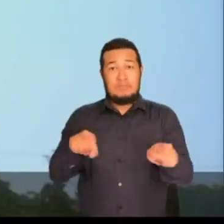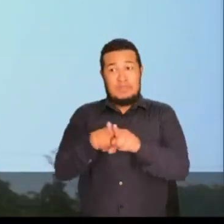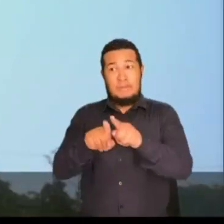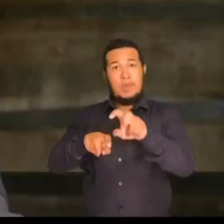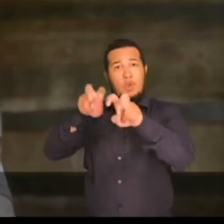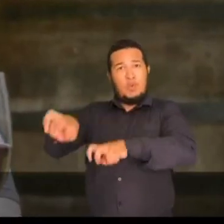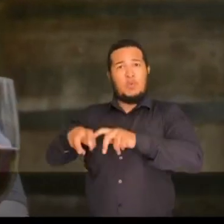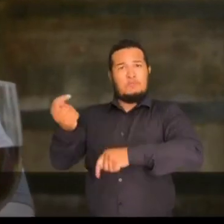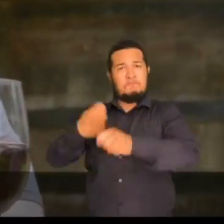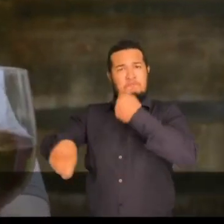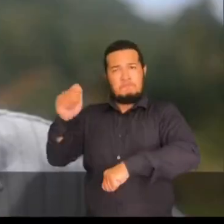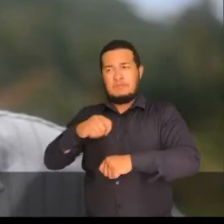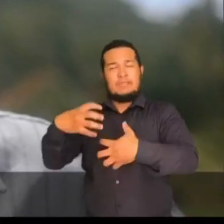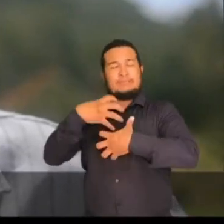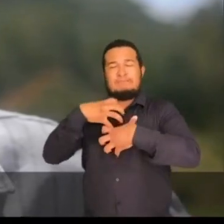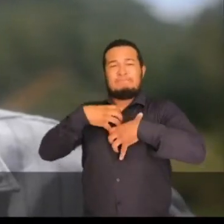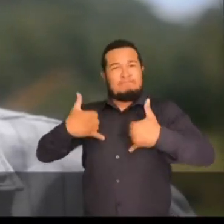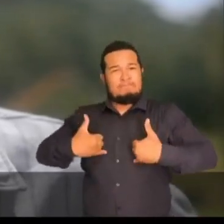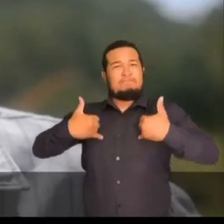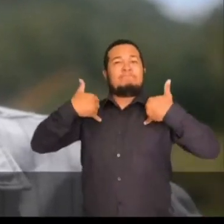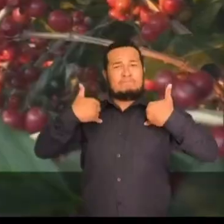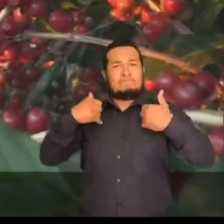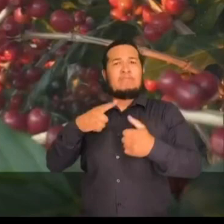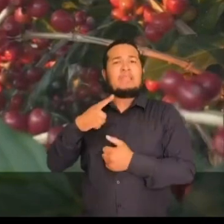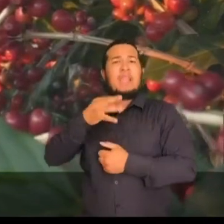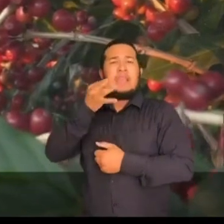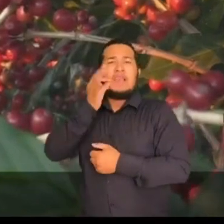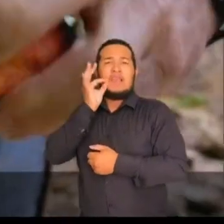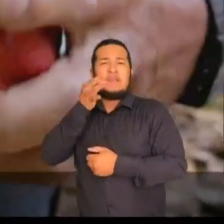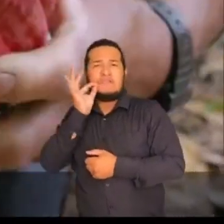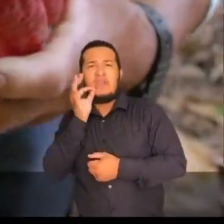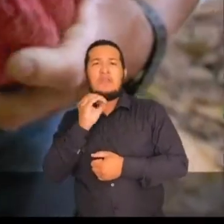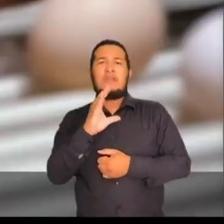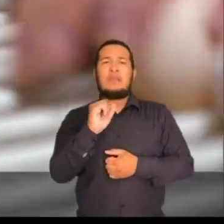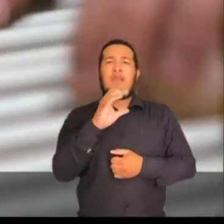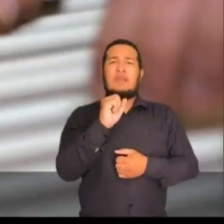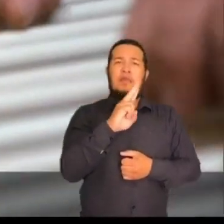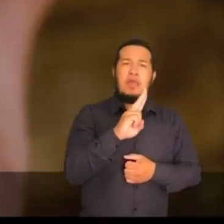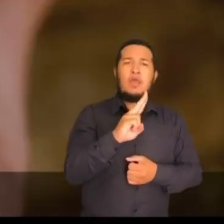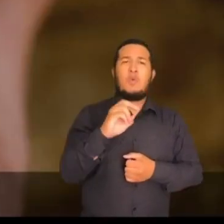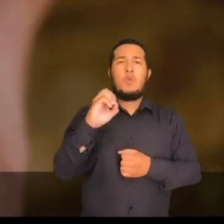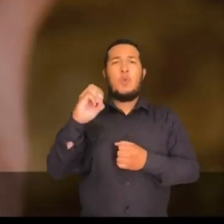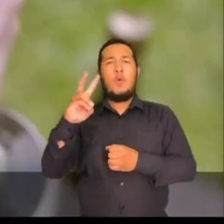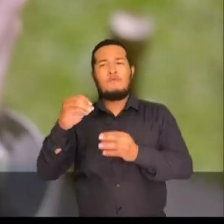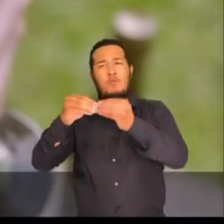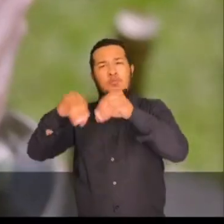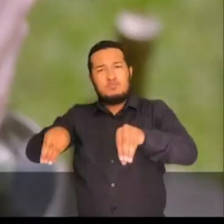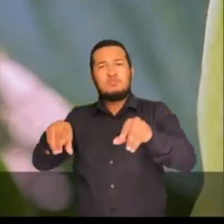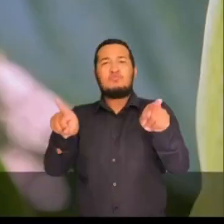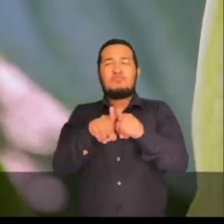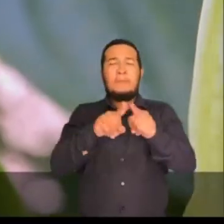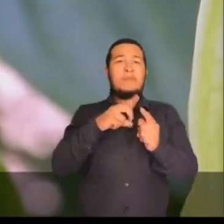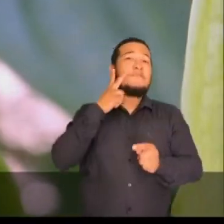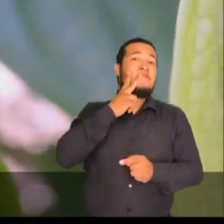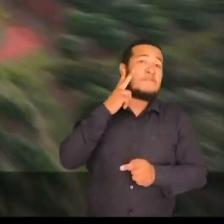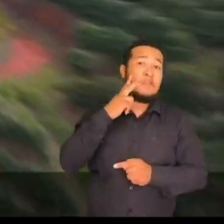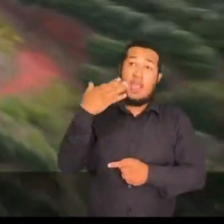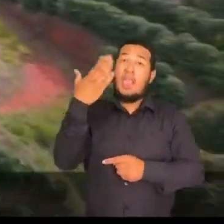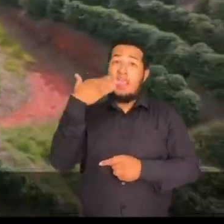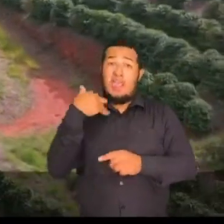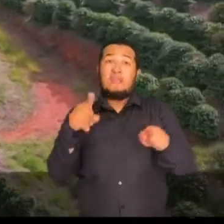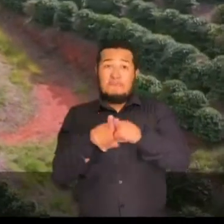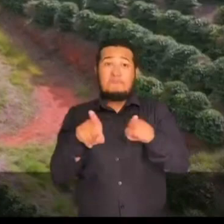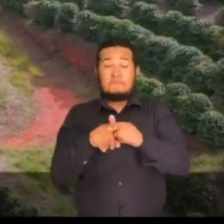Agronegócio por aqui, um orgulho capixaba. Tem café, cacau, ovo, leite, vinho e até pimenta.